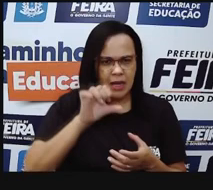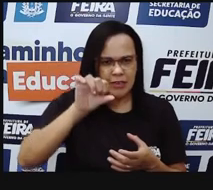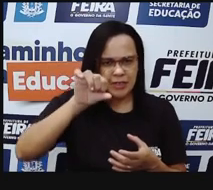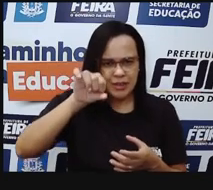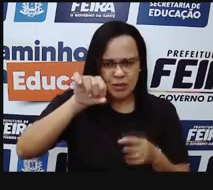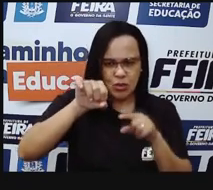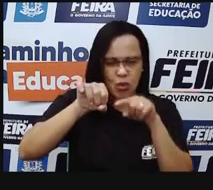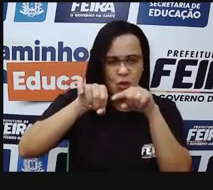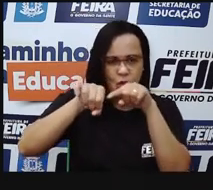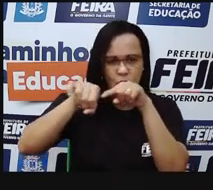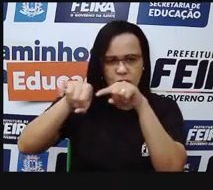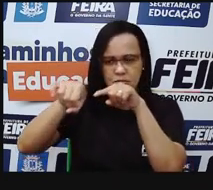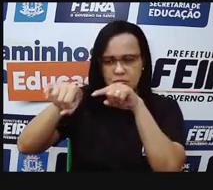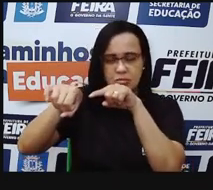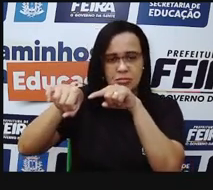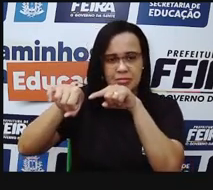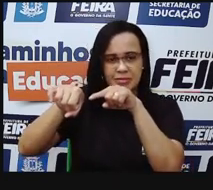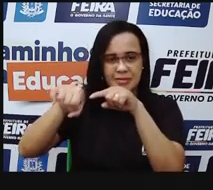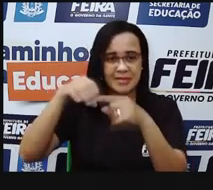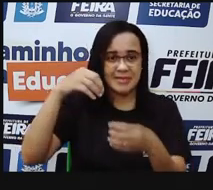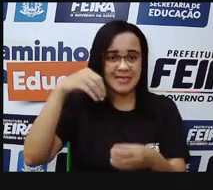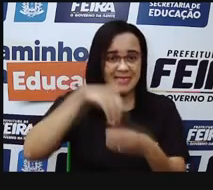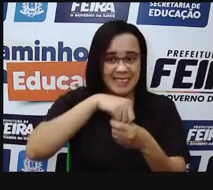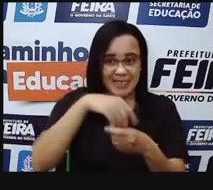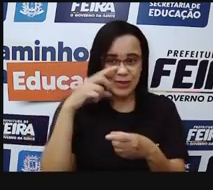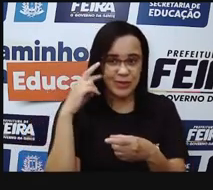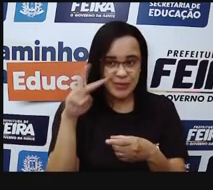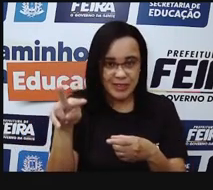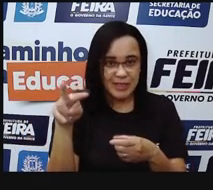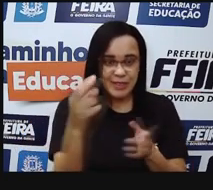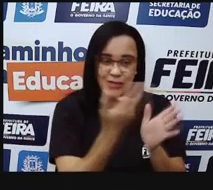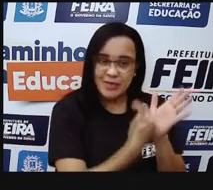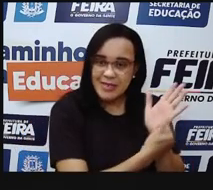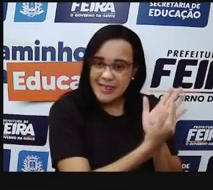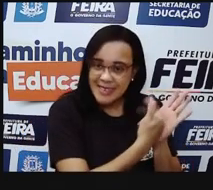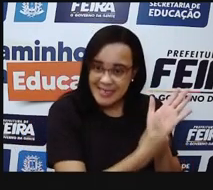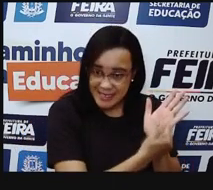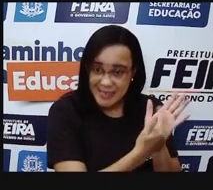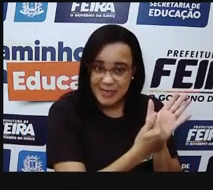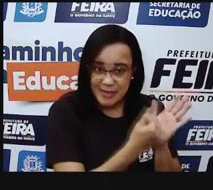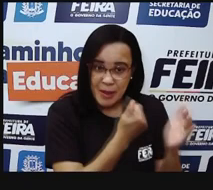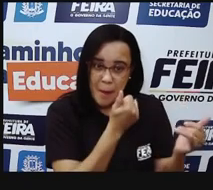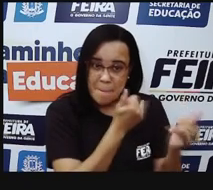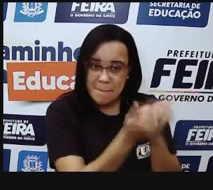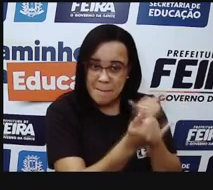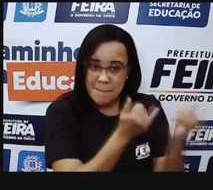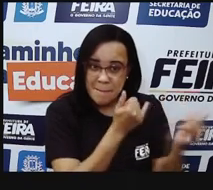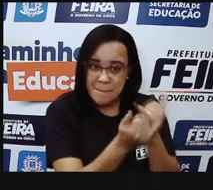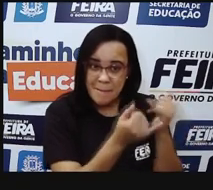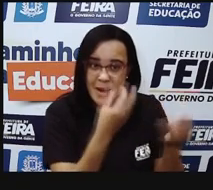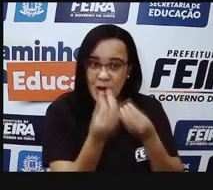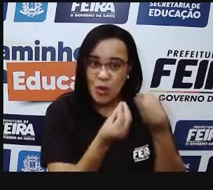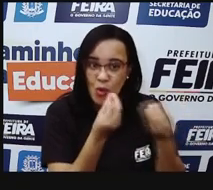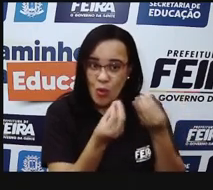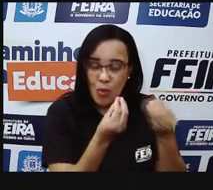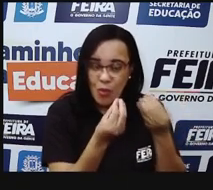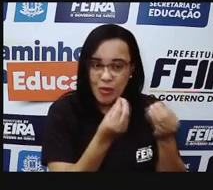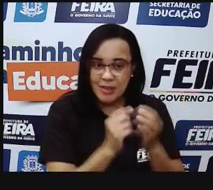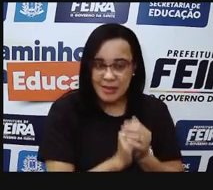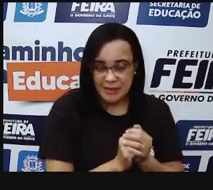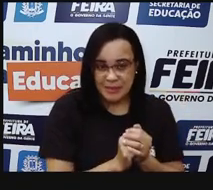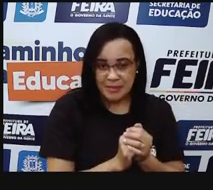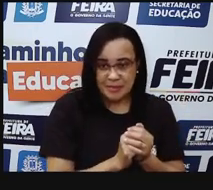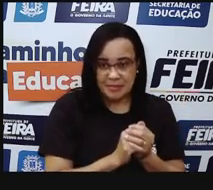chamado de cóclair, e dentro dela tem um líquido, né? E aí, quando esse líquido é